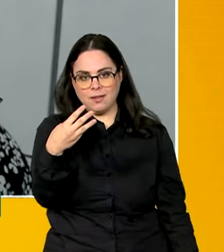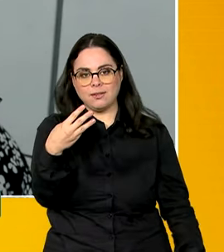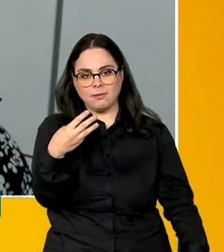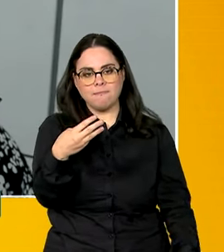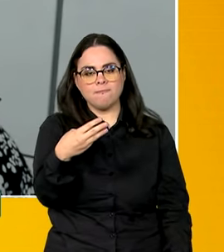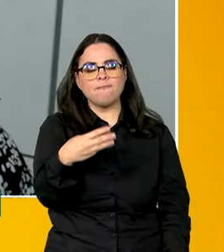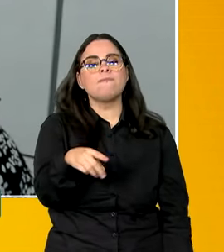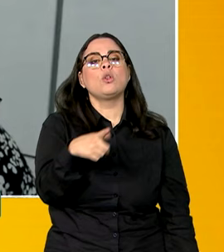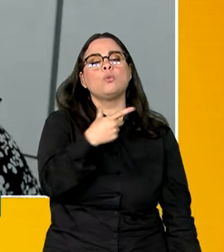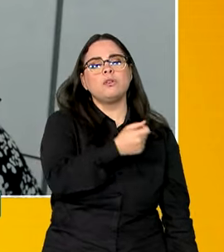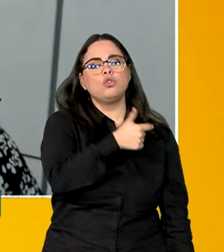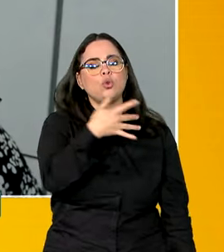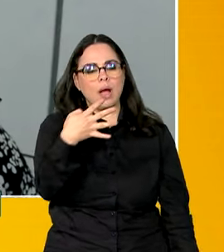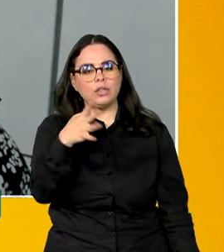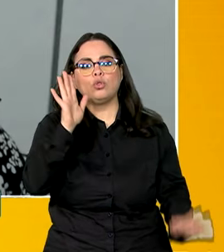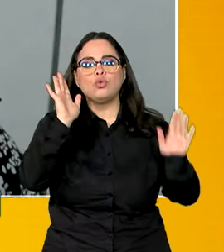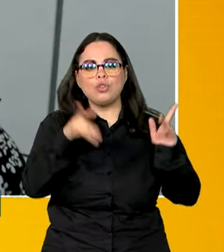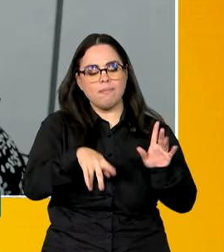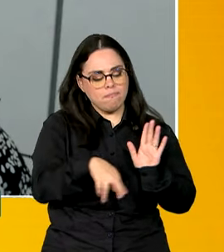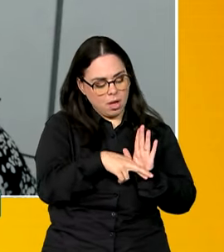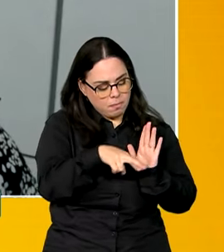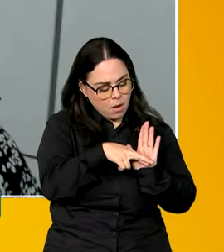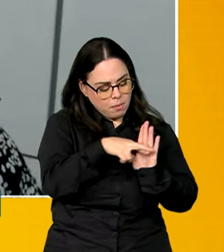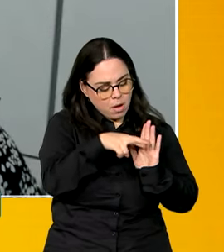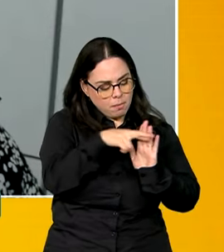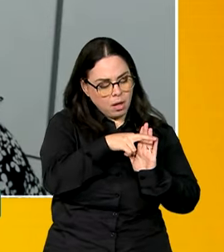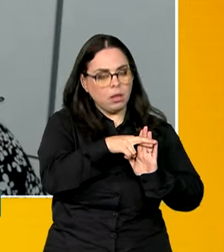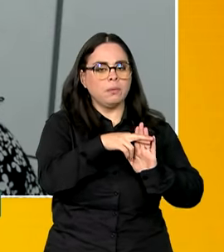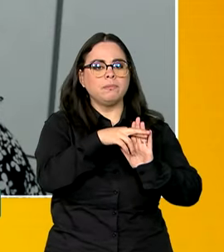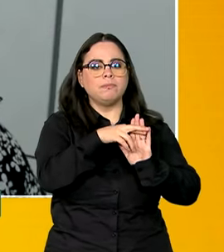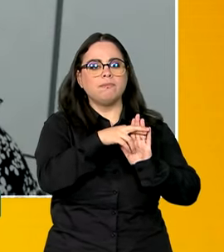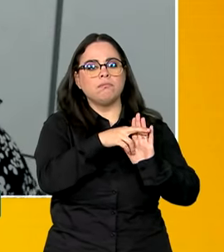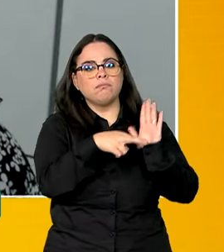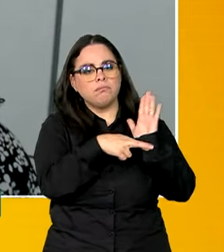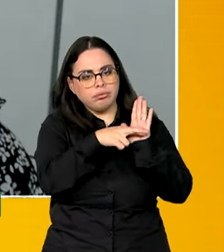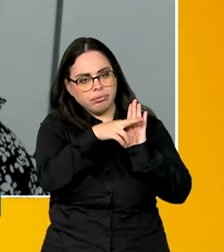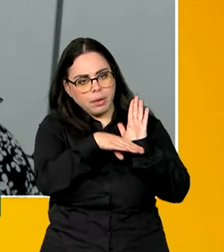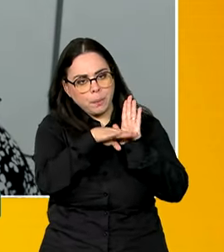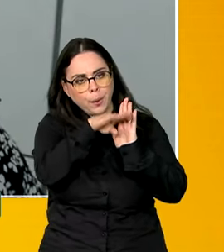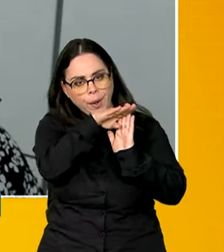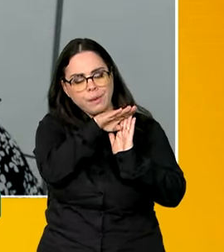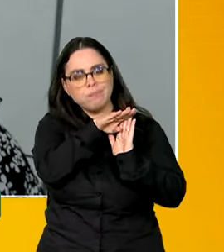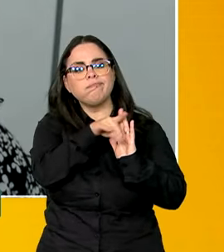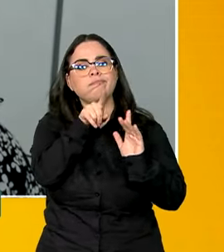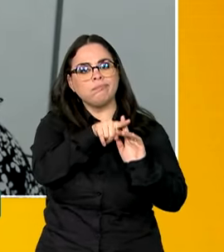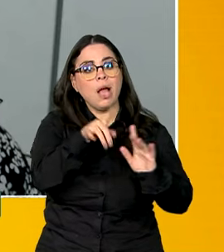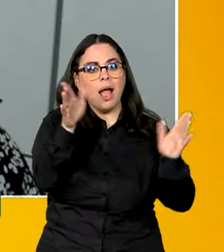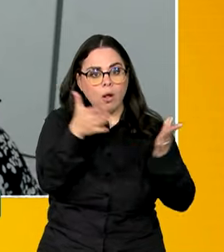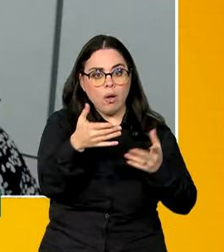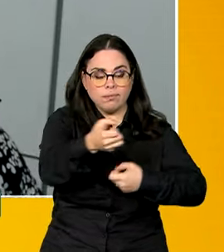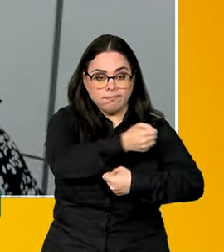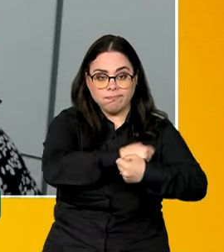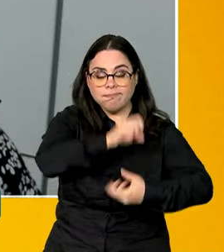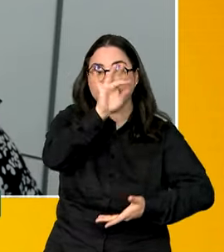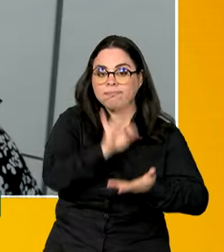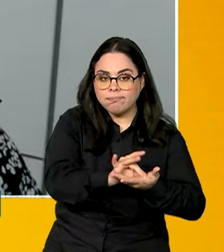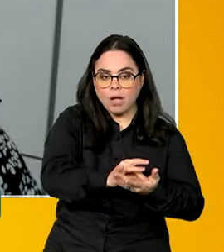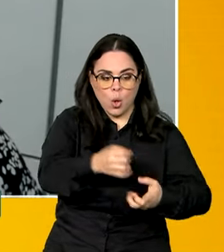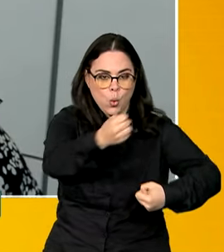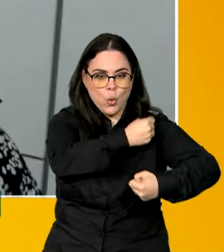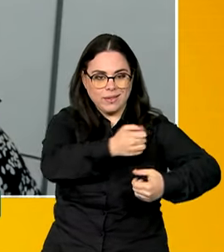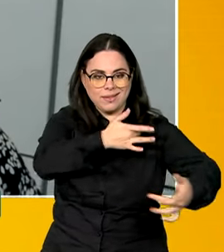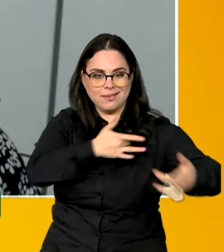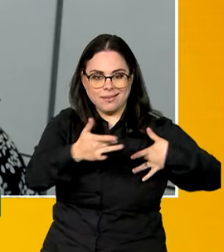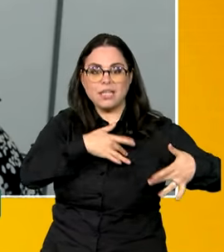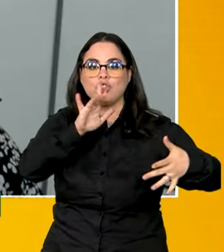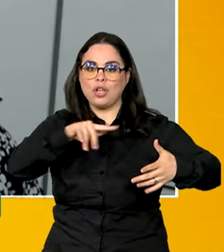2024, nós fizemos as regulamentações do programa. E agora, de fato, as cozinhas já estão recebendo apoio